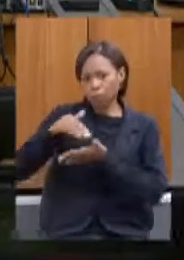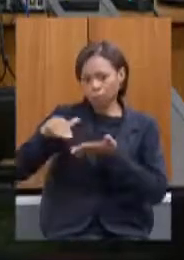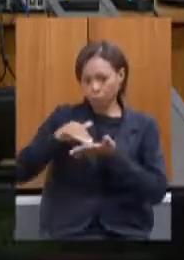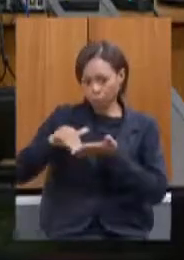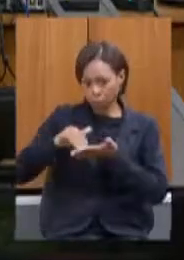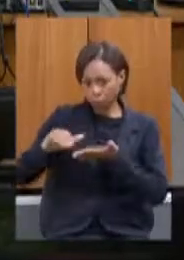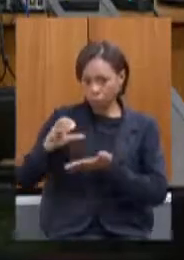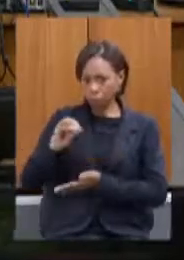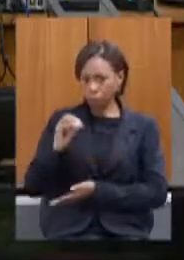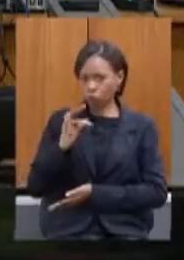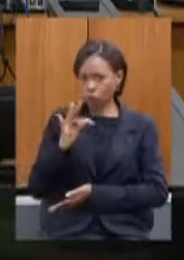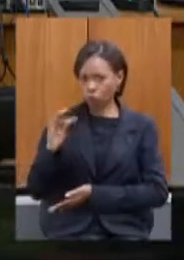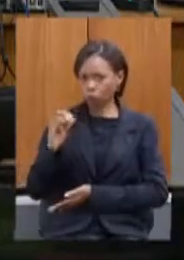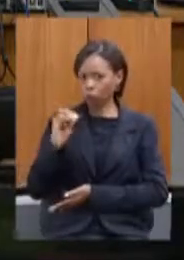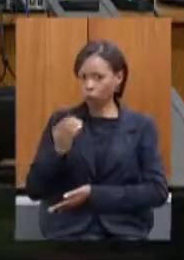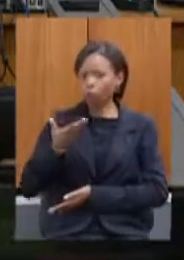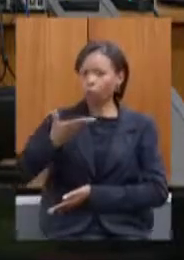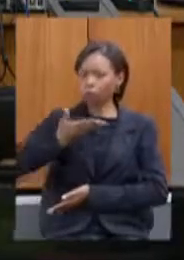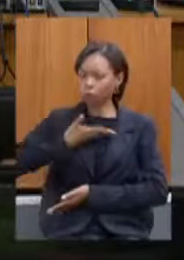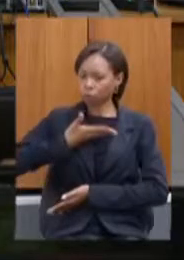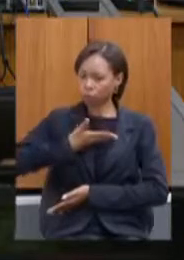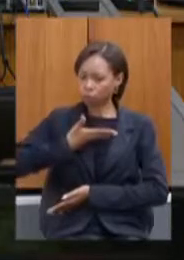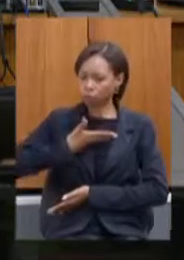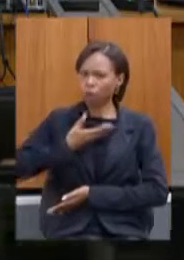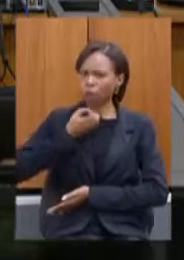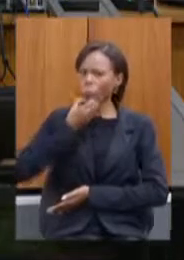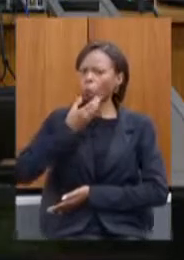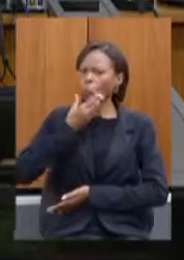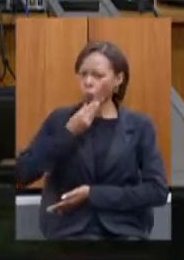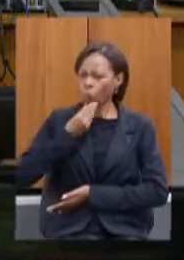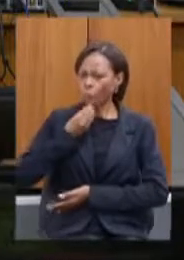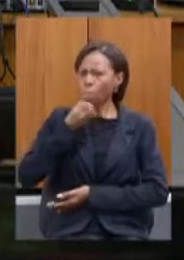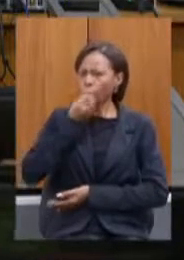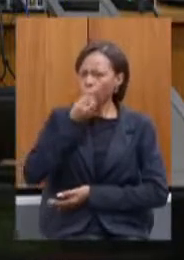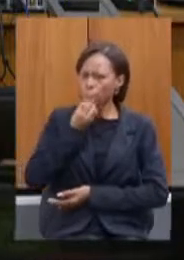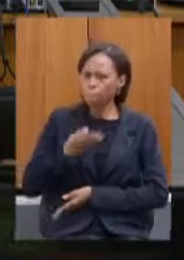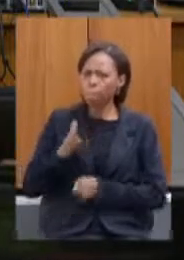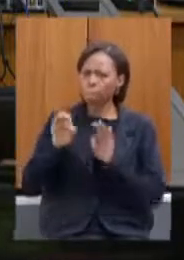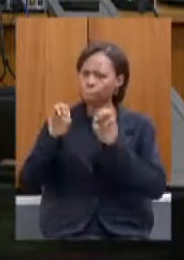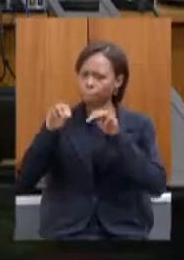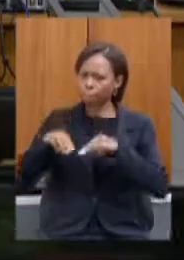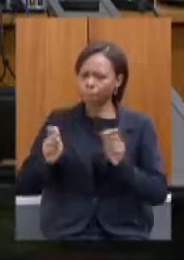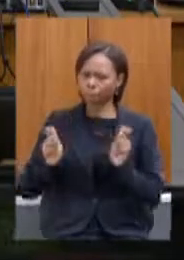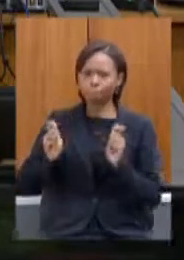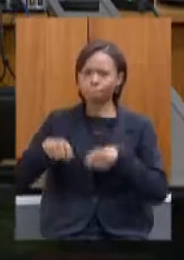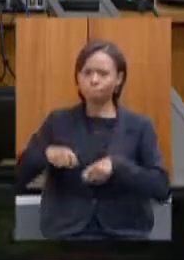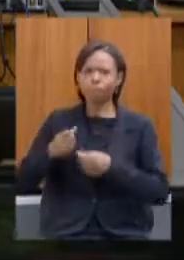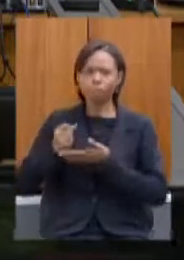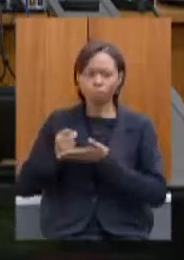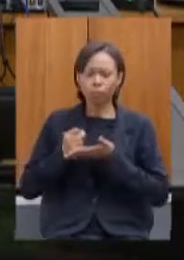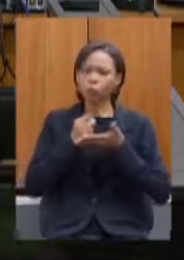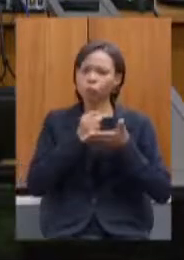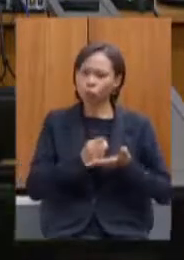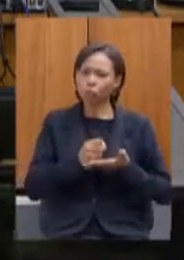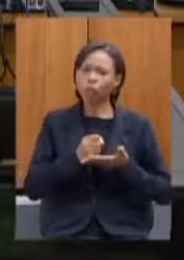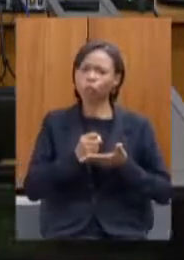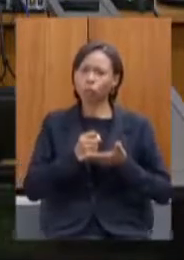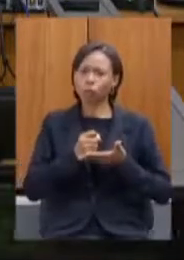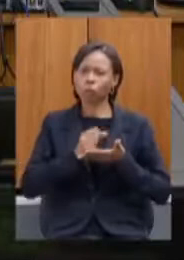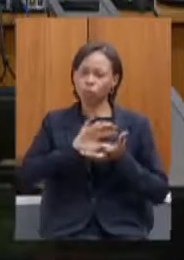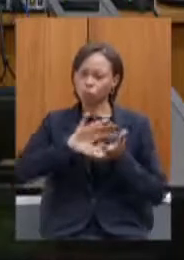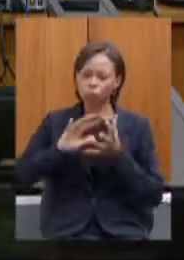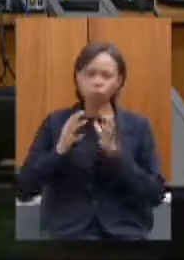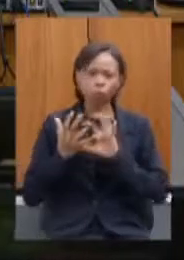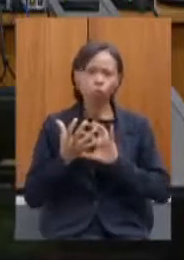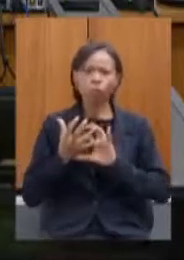deste amigo homem de bem competente que tem ajudado muito nessa reconstrução do Estado de